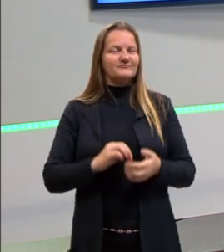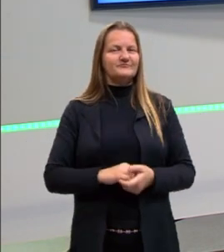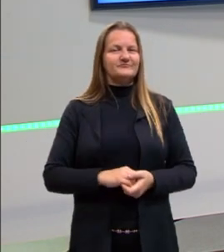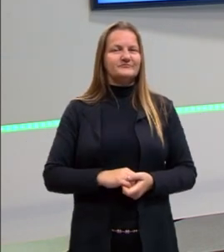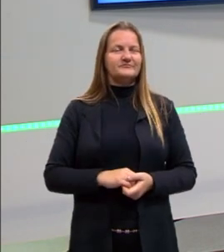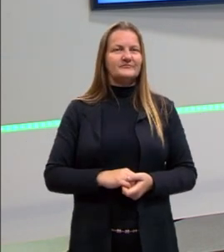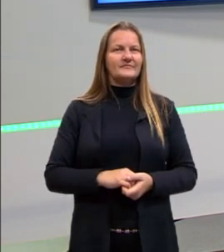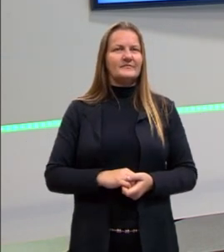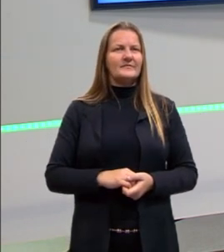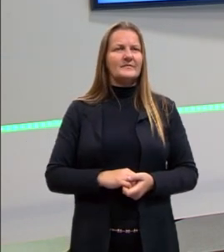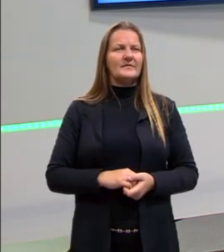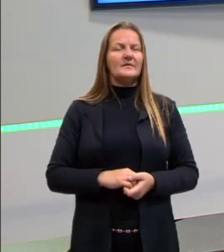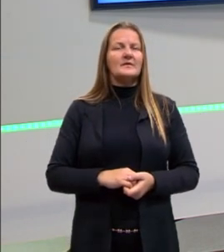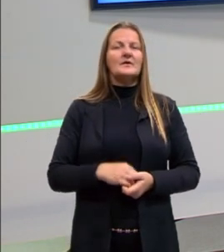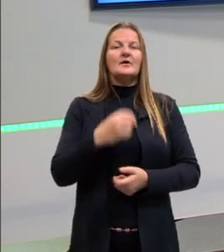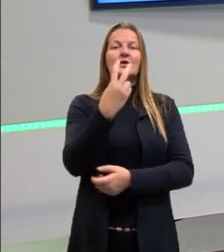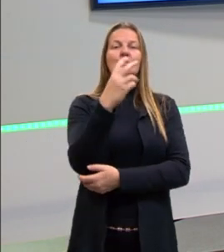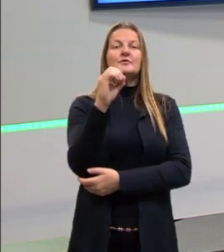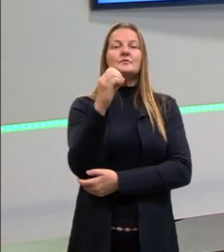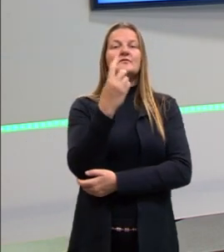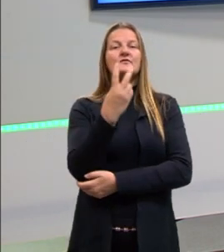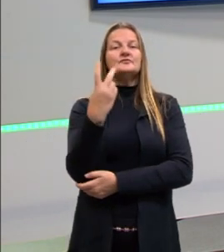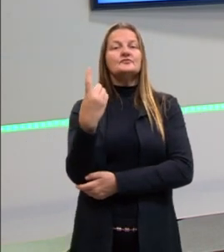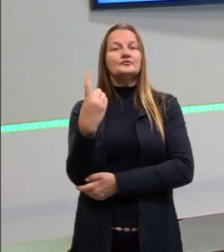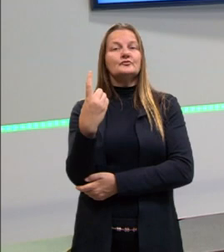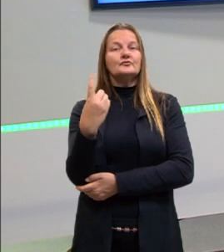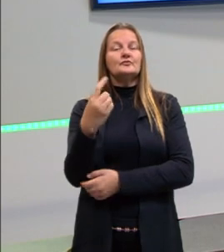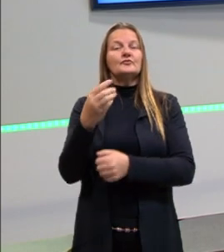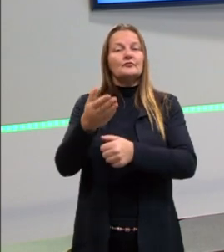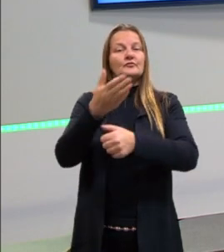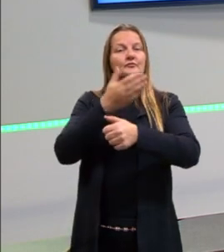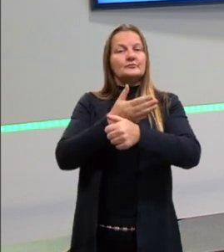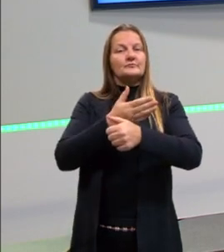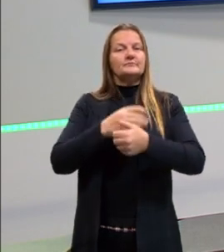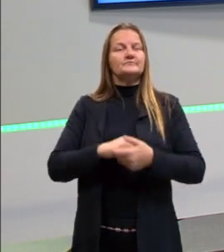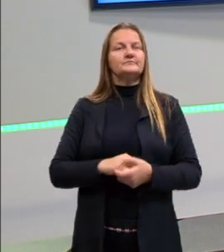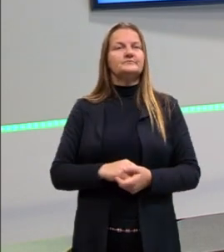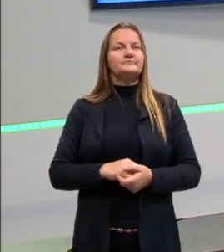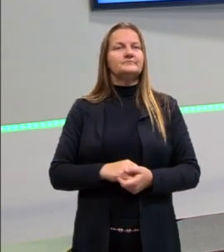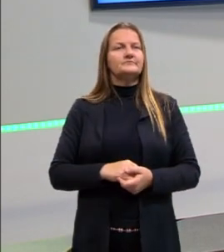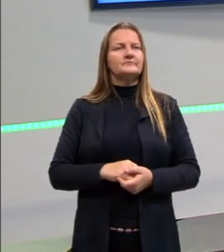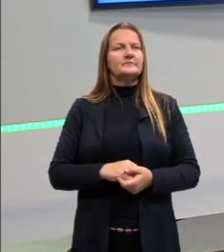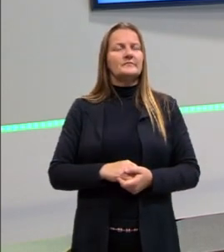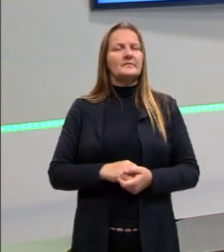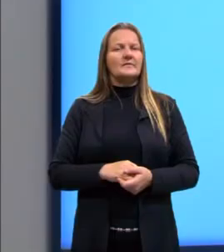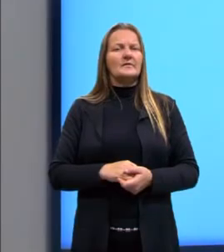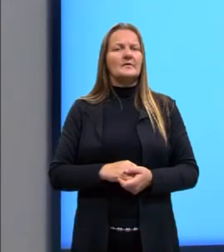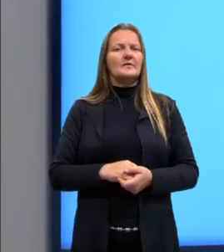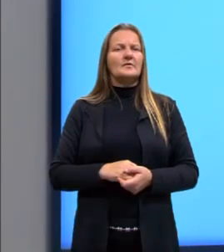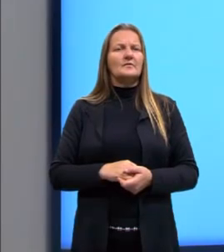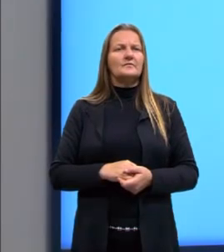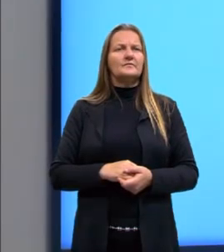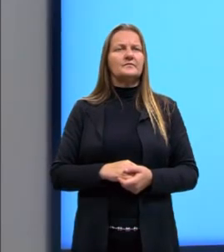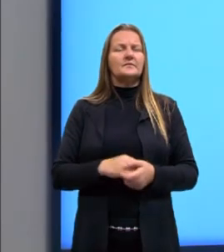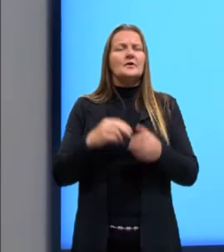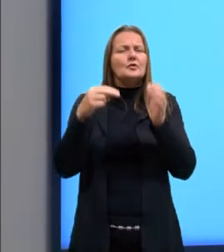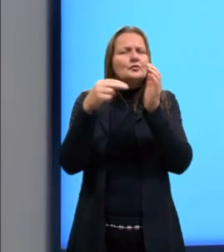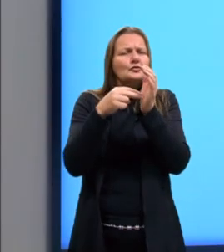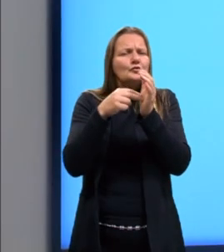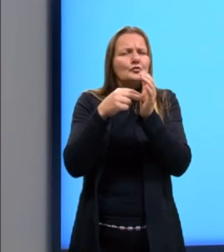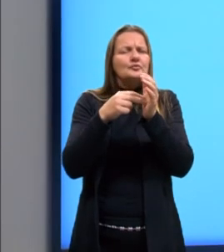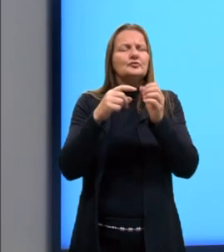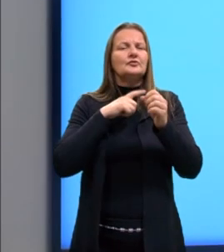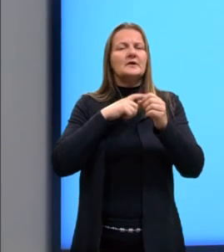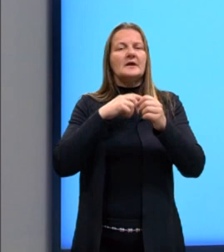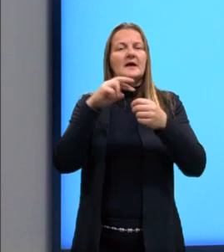Bom, Enem 2021. O Enem anterior agora. A sequência de nucleotídeos